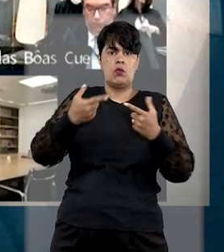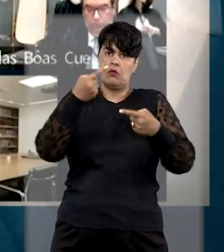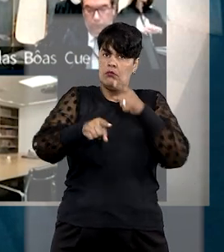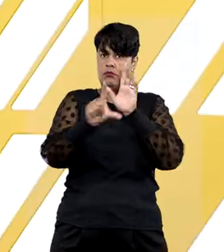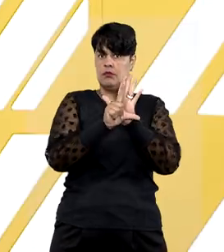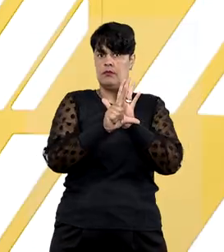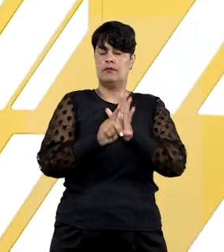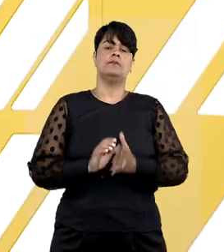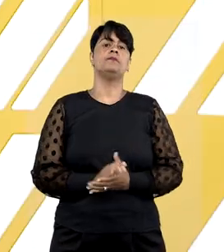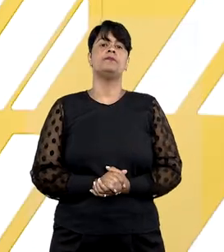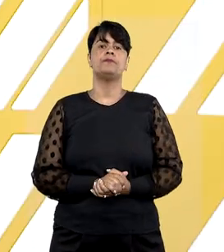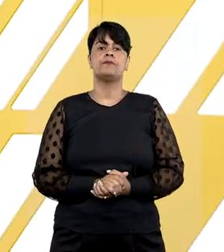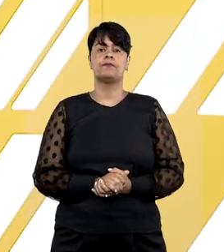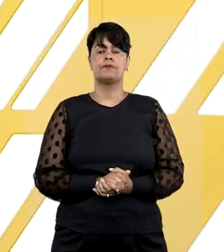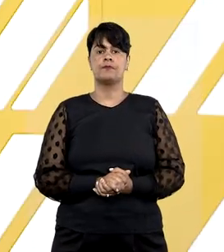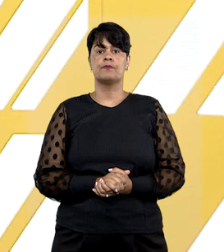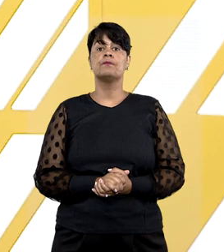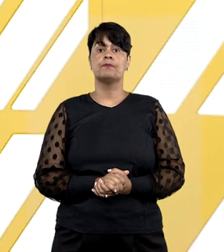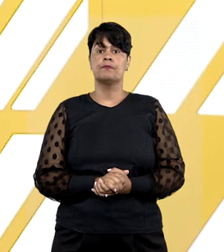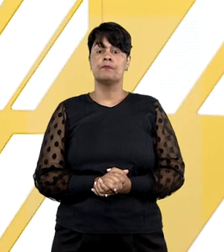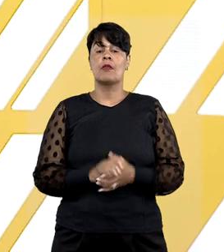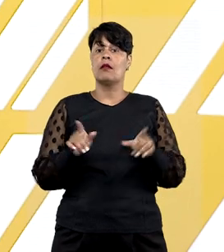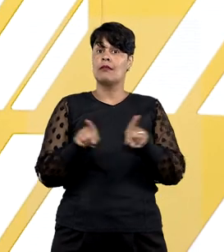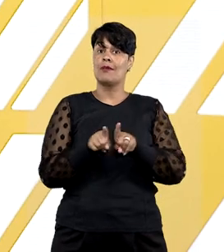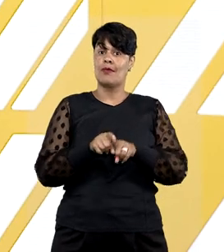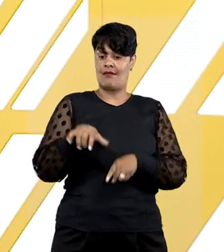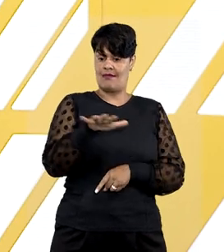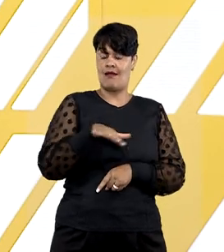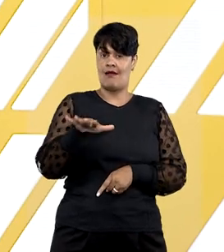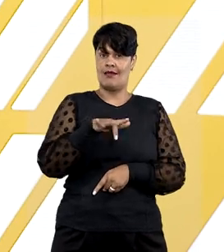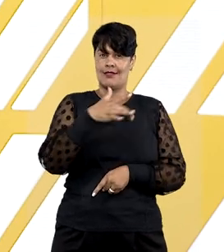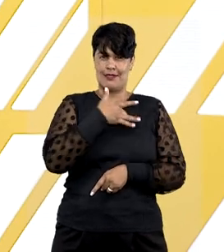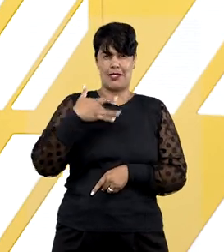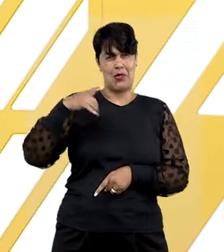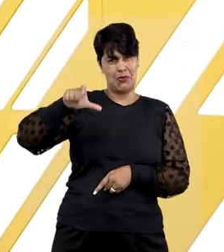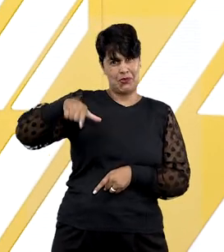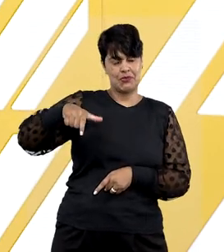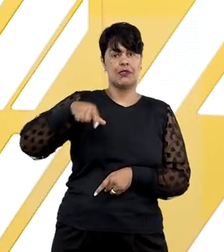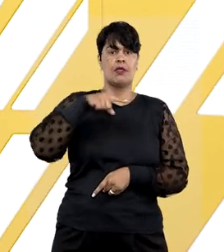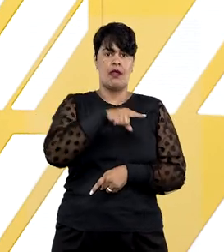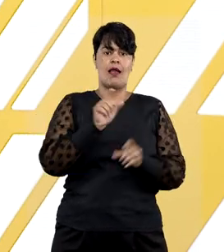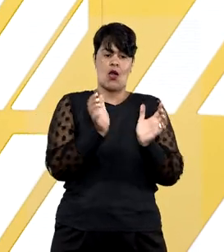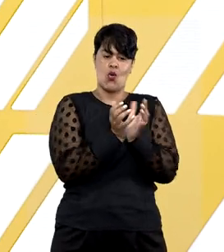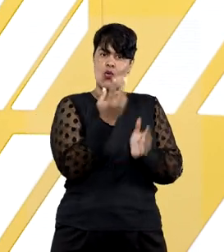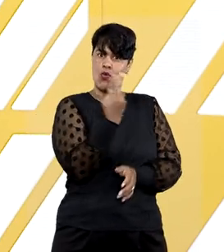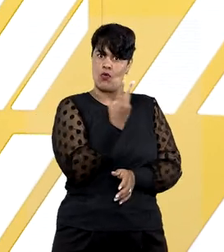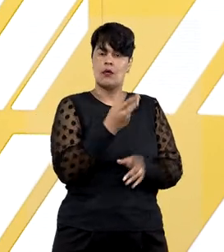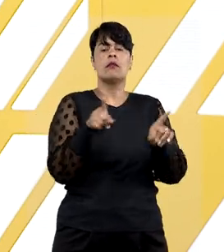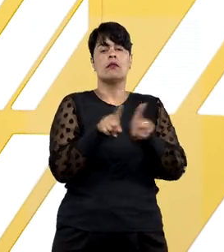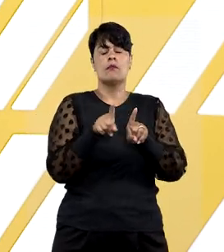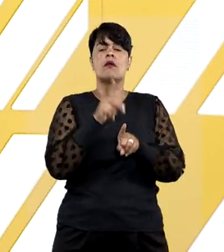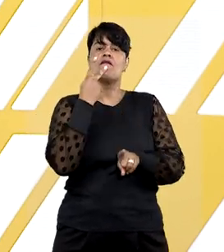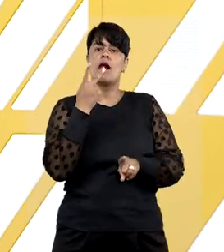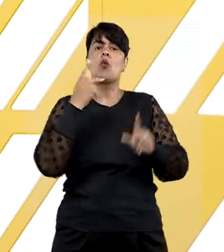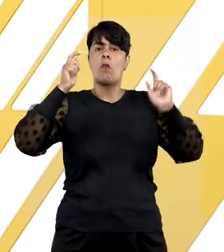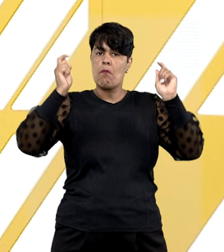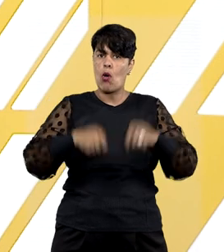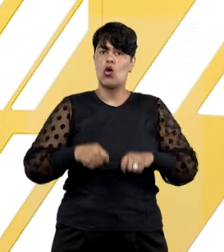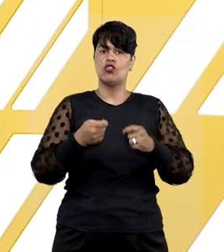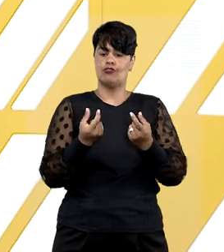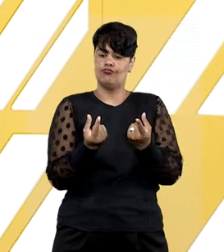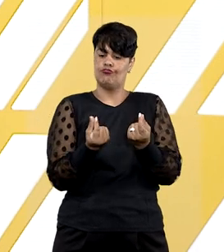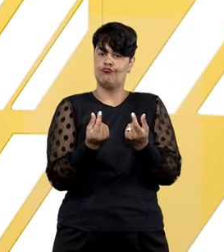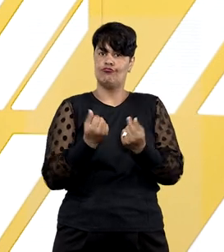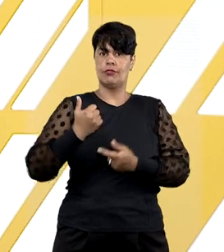setor. Na área da saúde suplementar, a segunda sessão também reconheceu a validade do reajuste por faixa